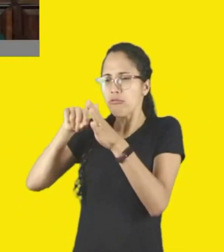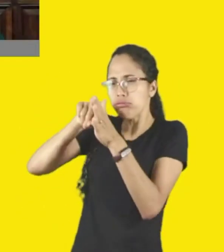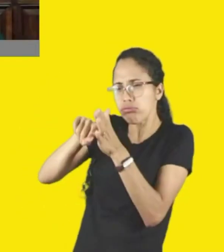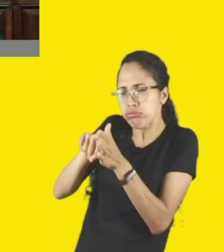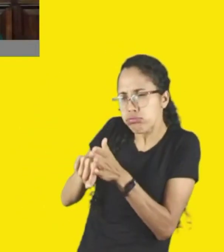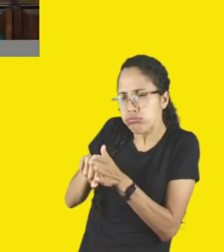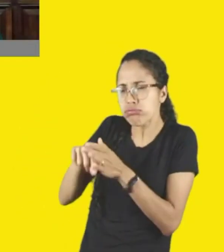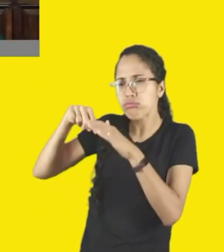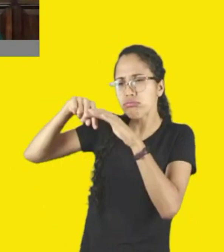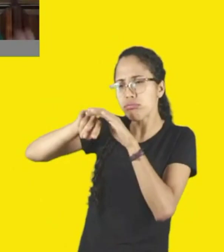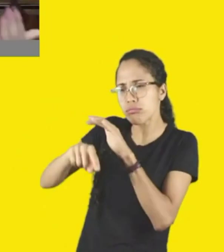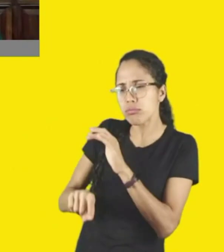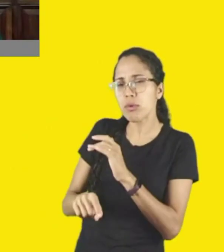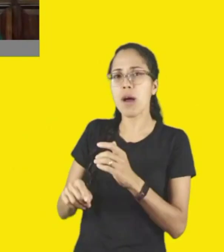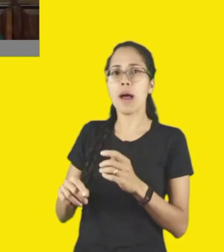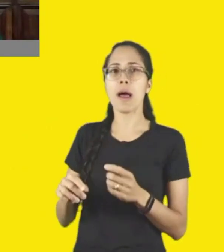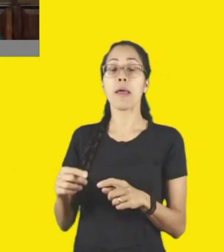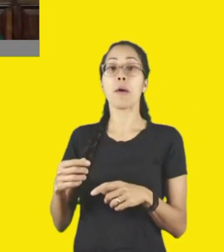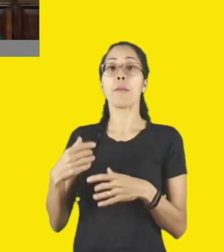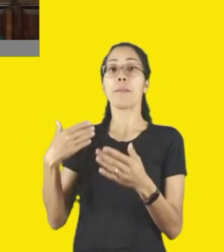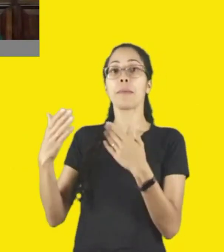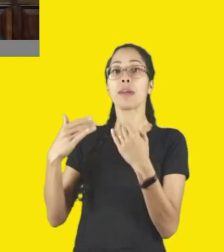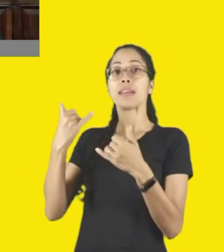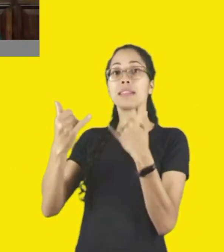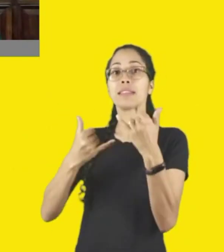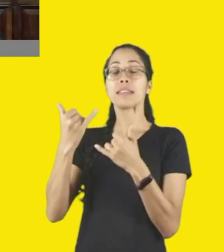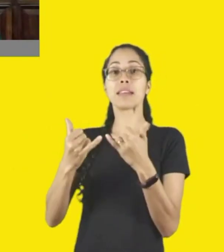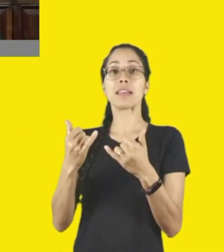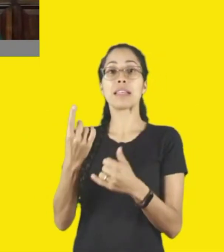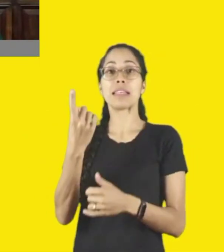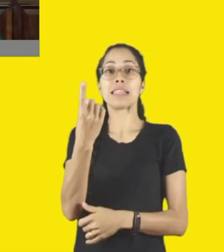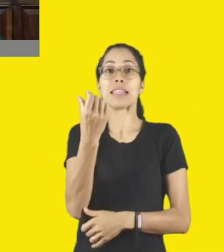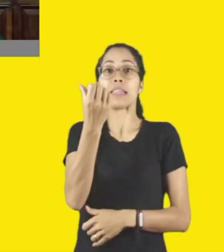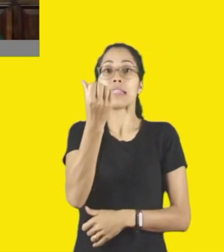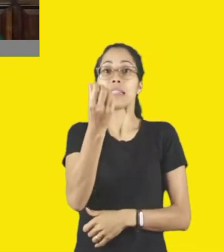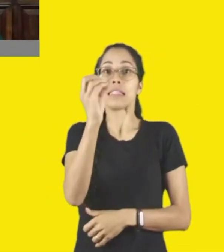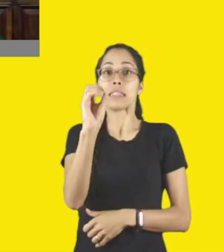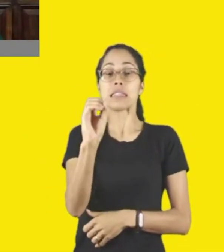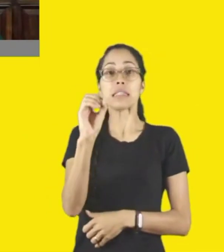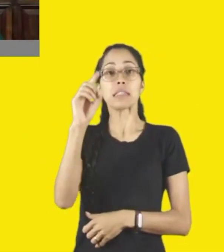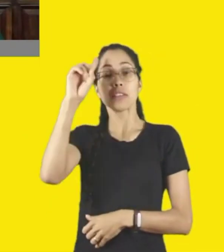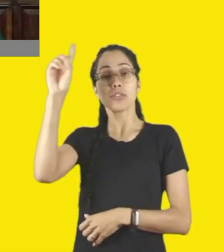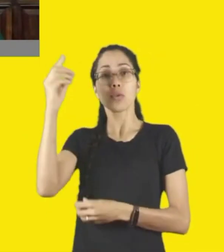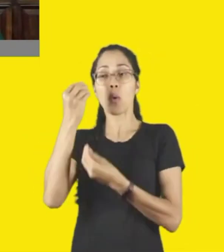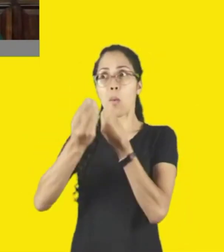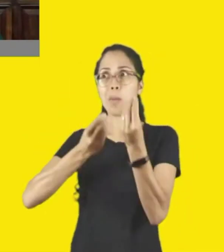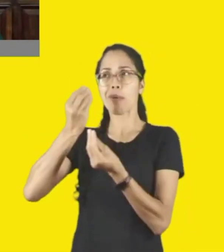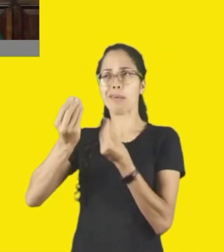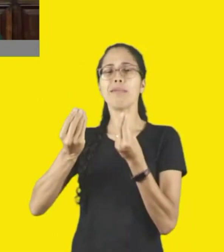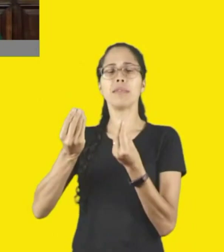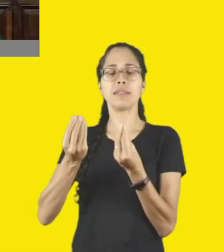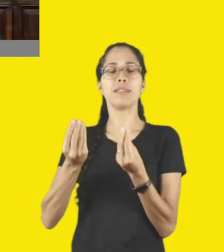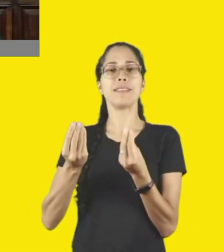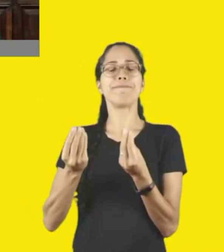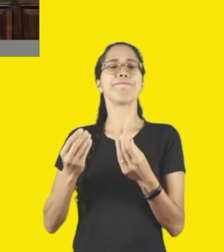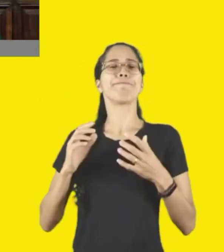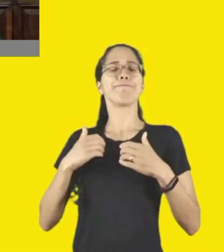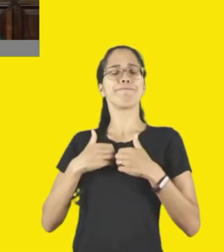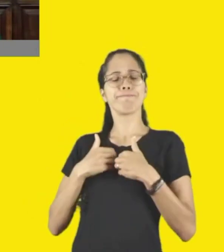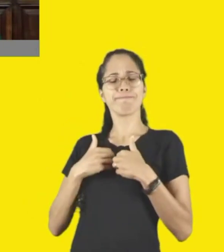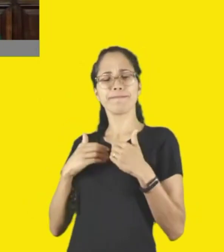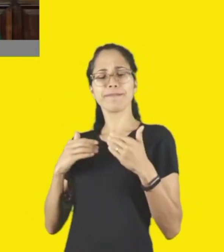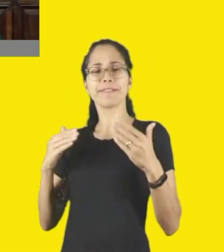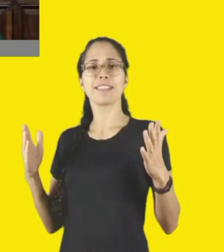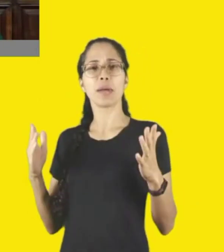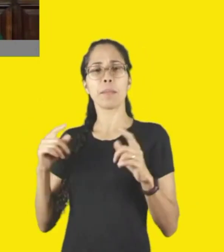brincava, Ismael, não pode em 60 dias, como que você faz isso? É muita entrega, porque a cultura é